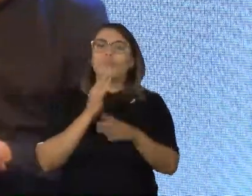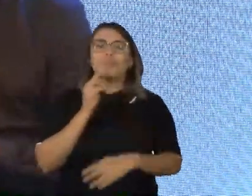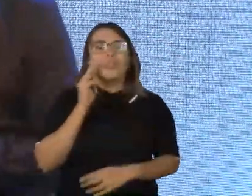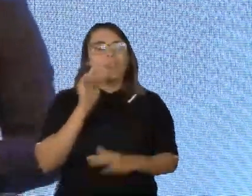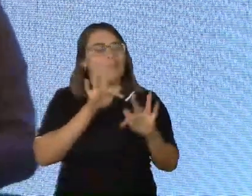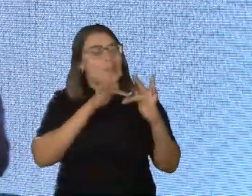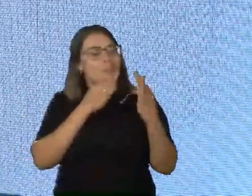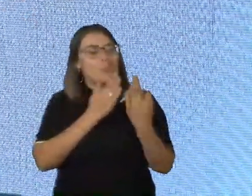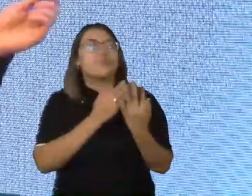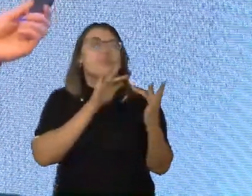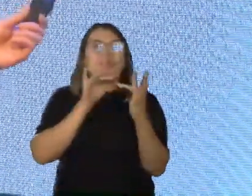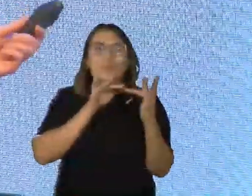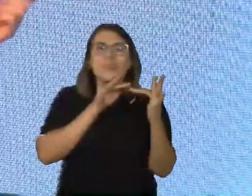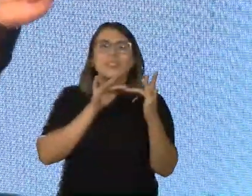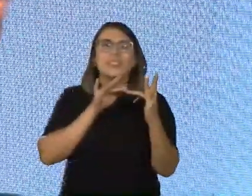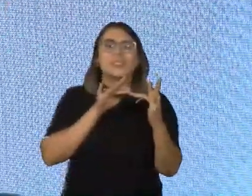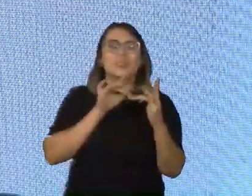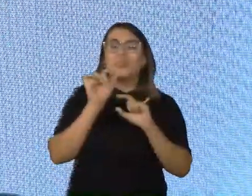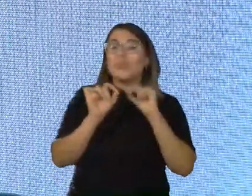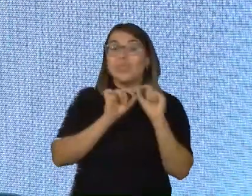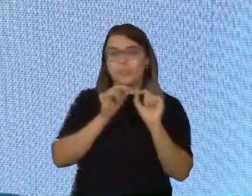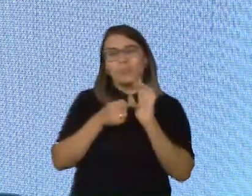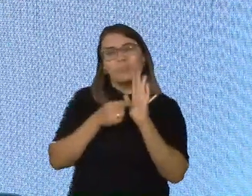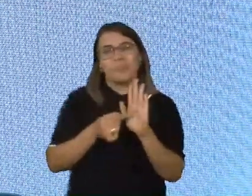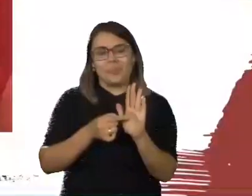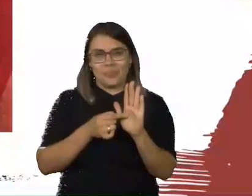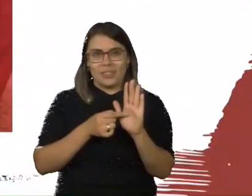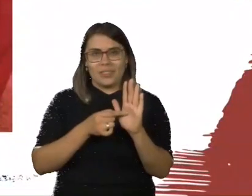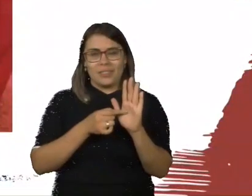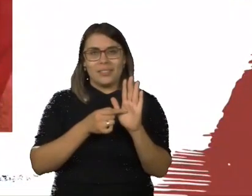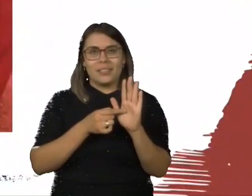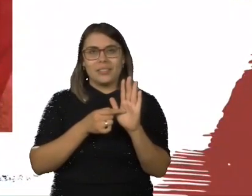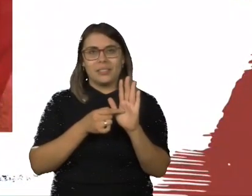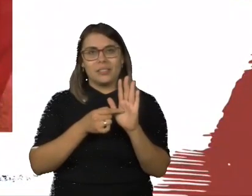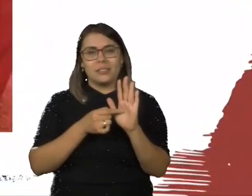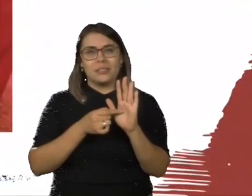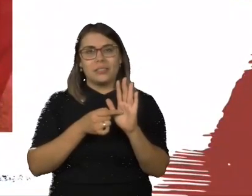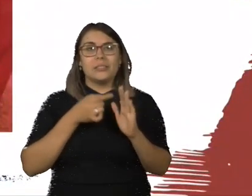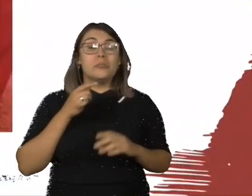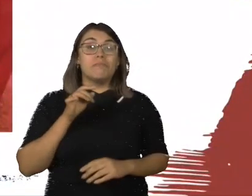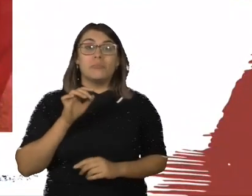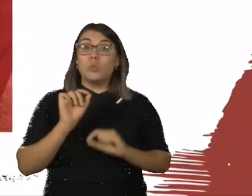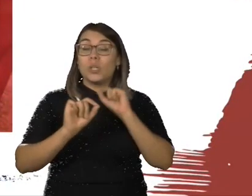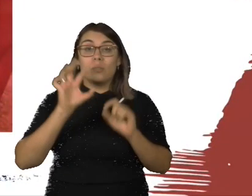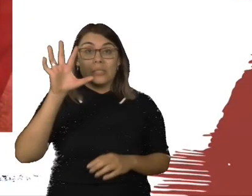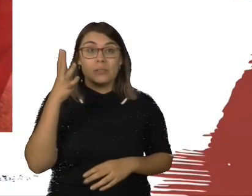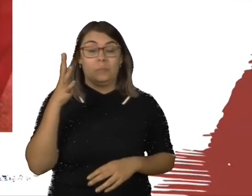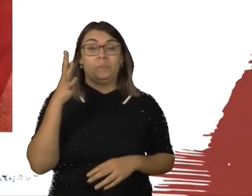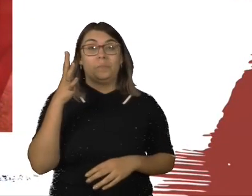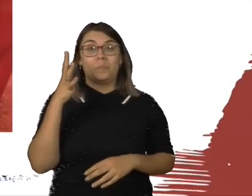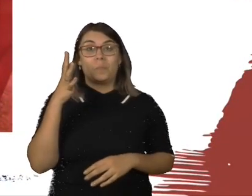a família dela. O eu quero dizer para vocês que o diagnóstico da Isabela foi considerado um milagre, o nascimento dela.